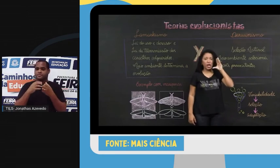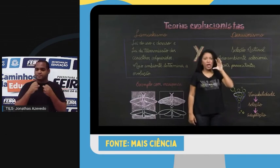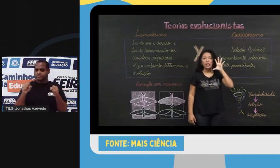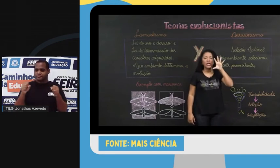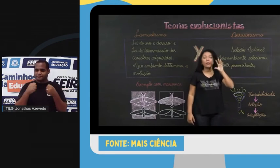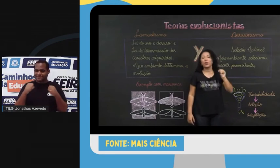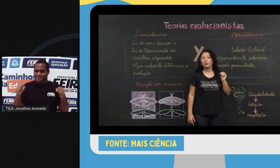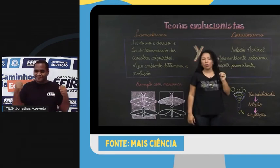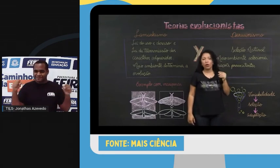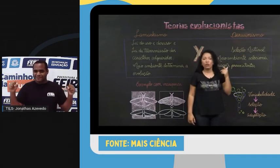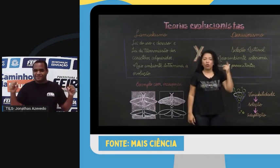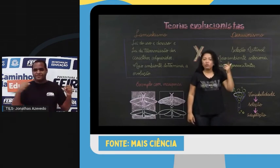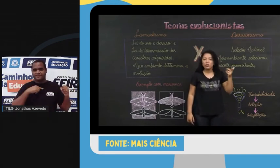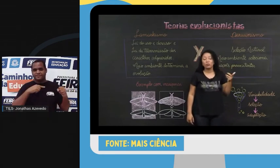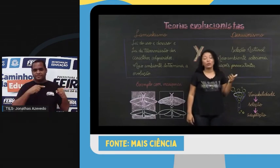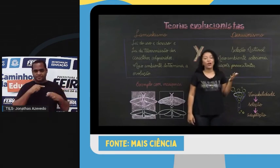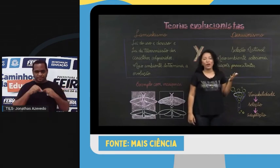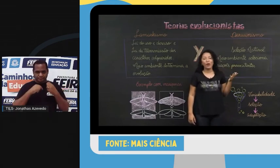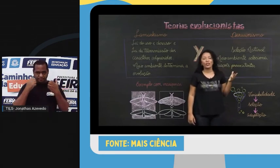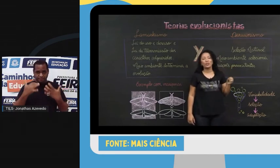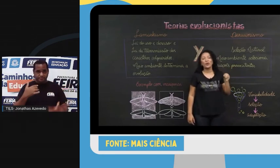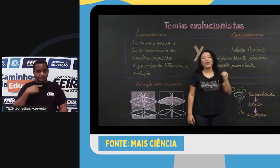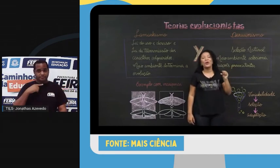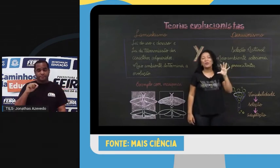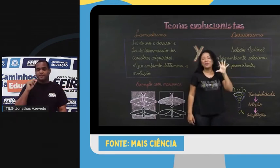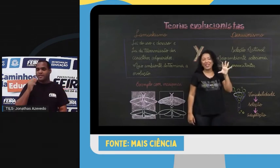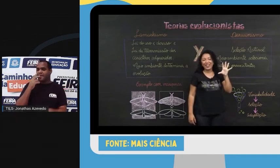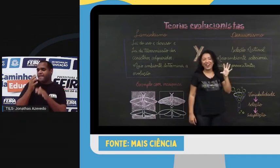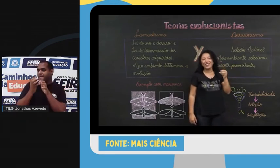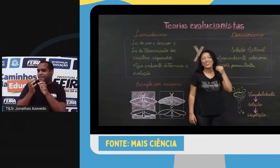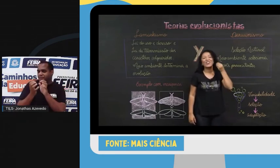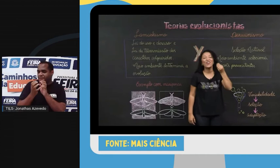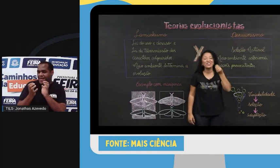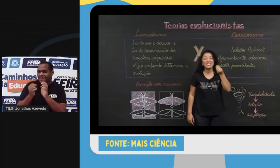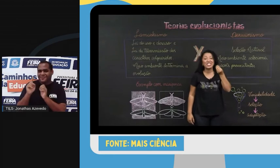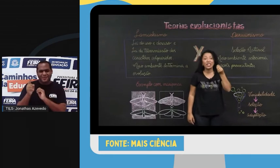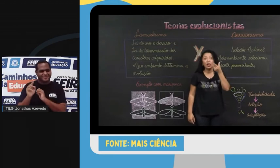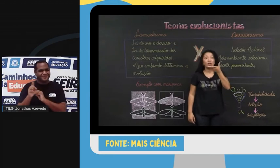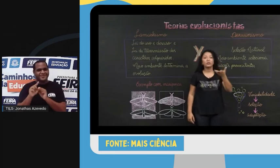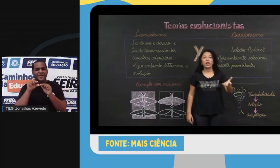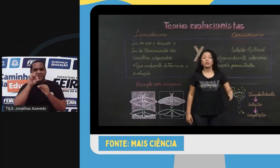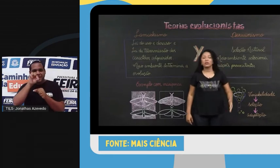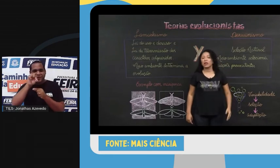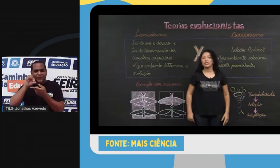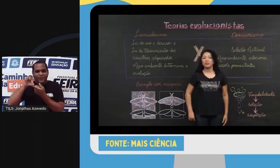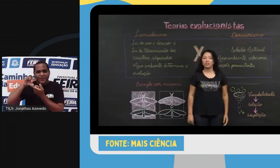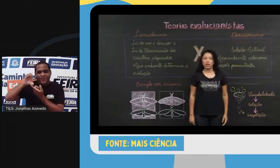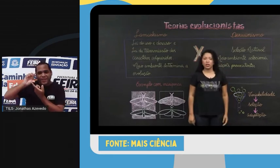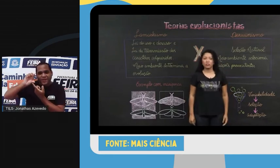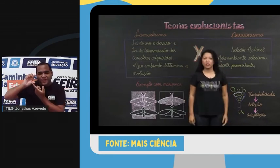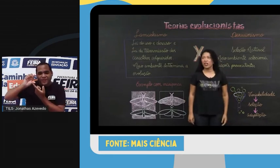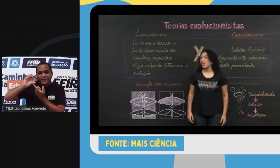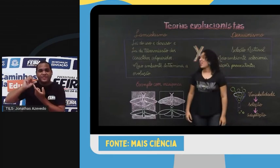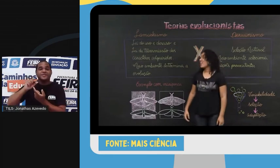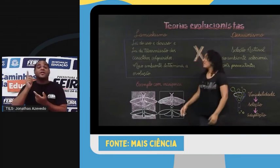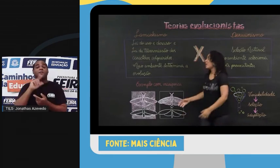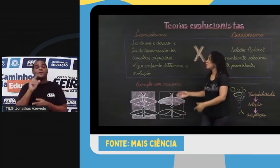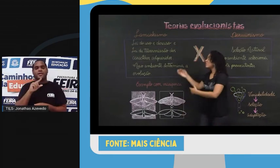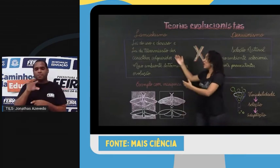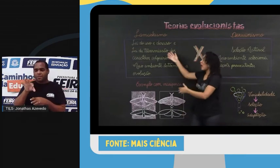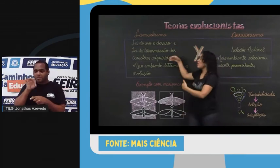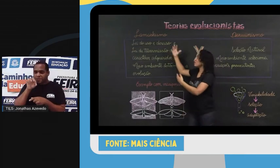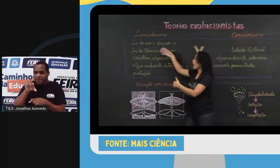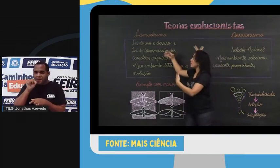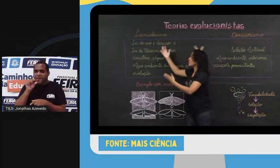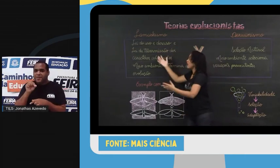esticar, esticar e abrir um bocão e cons... Um bocão é ótimo. Um bicão e conseguir se alimentar da semente grande? Ela